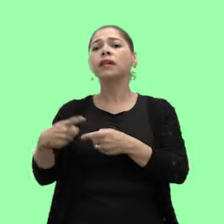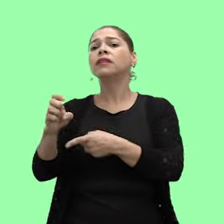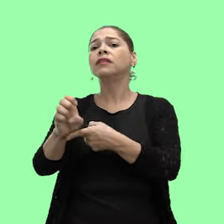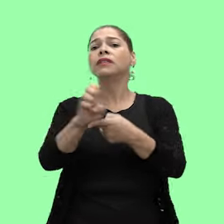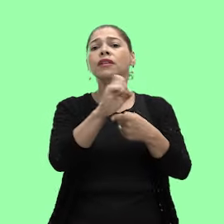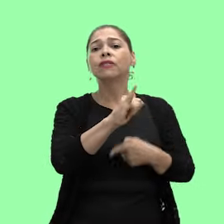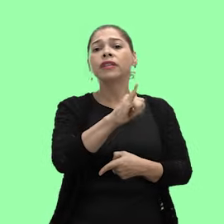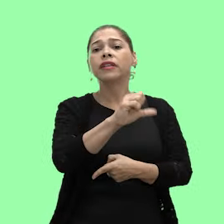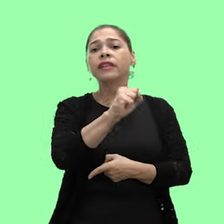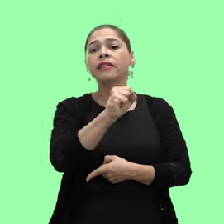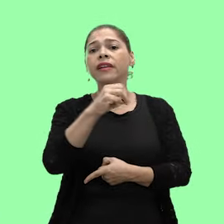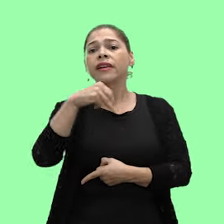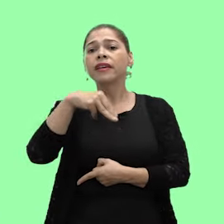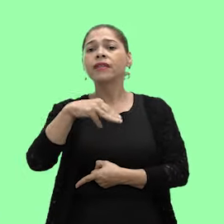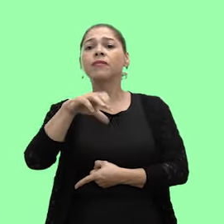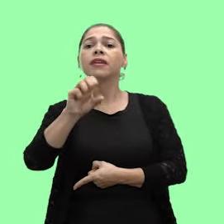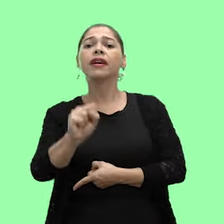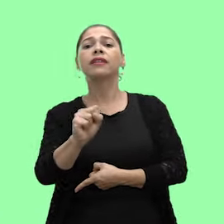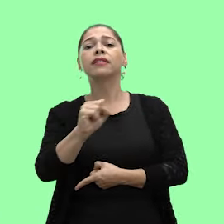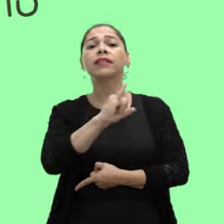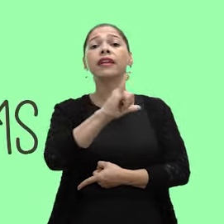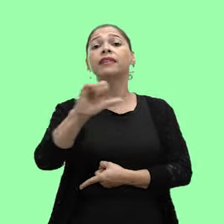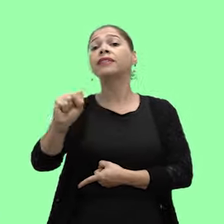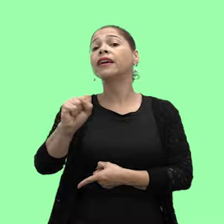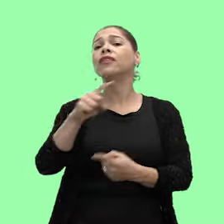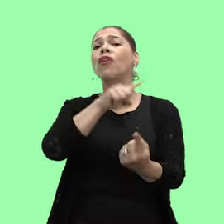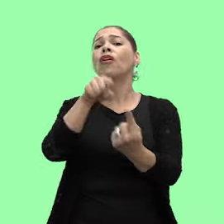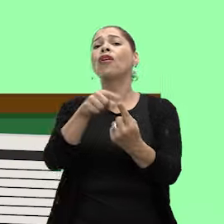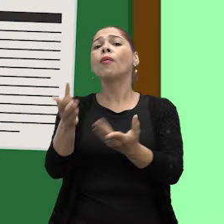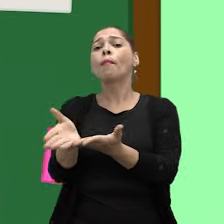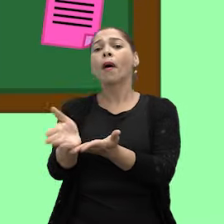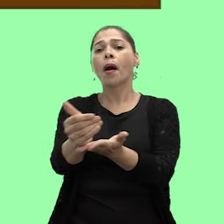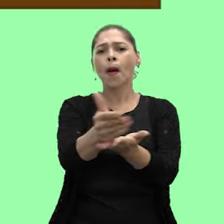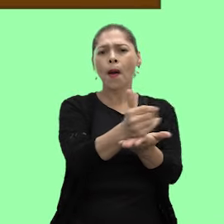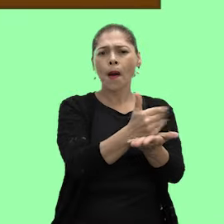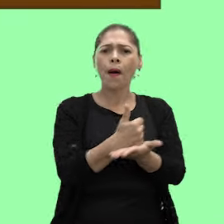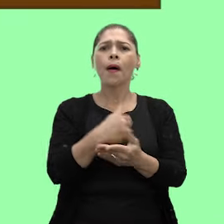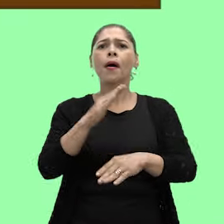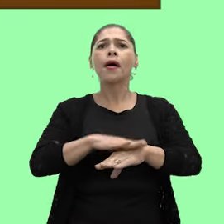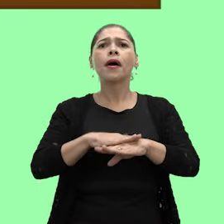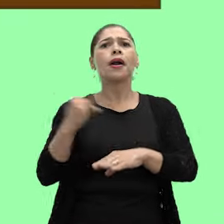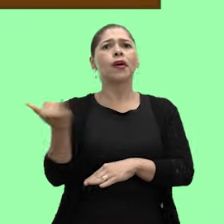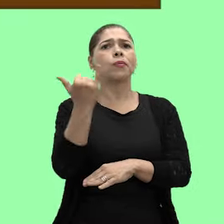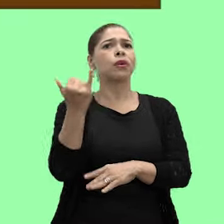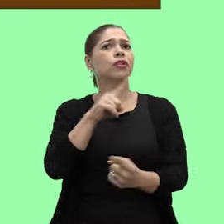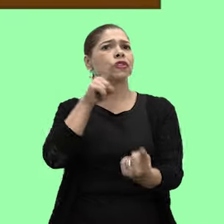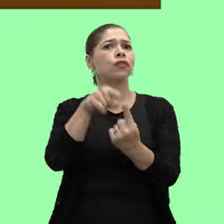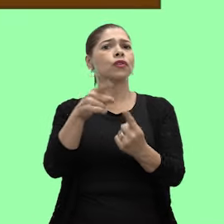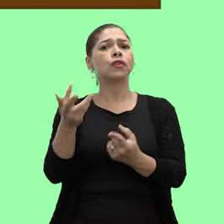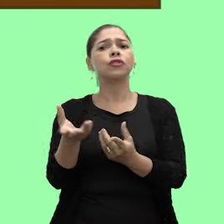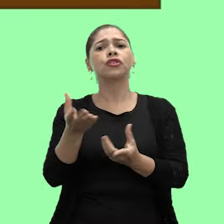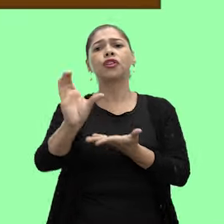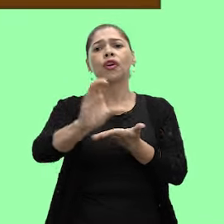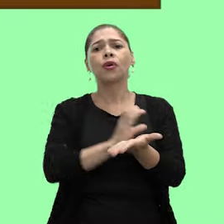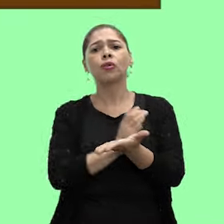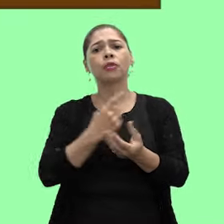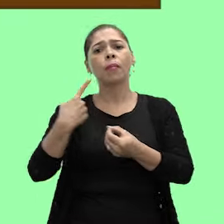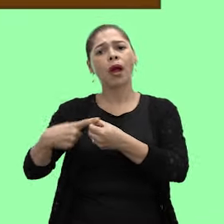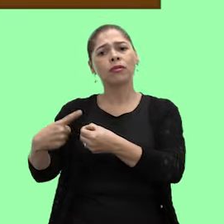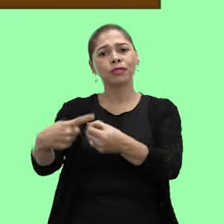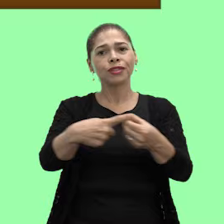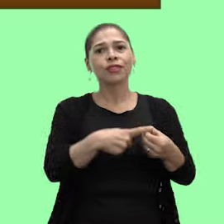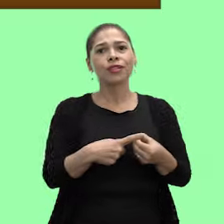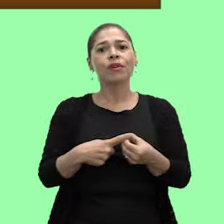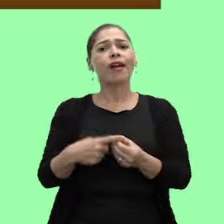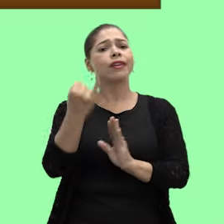tributados pelos estados através do ICMS. O ISS tem a finalidade arrecadatória e é uma importante fonte